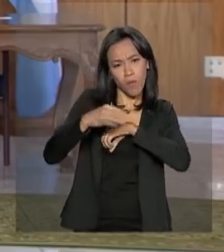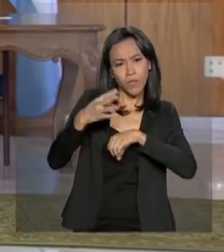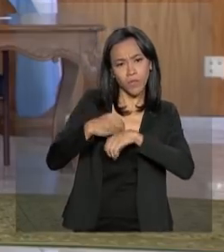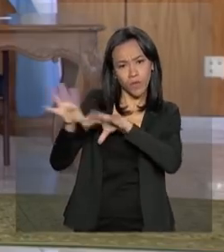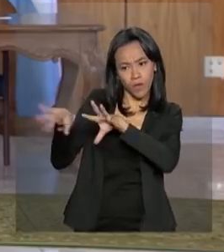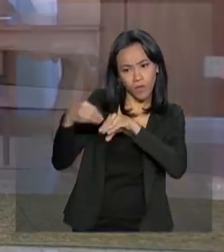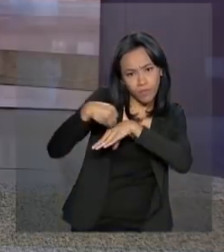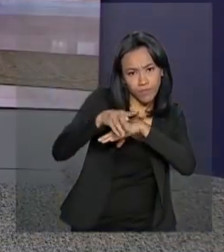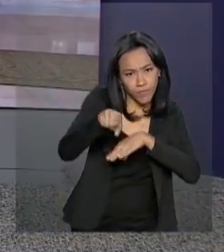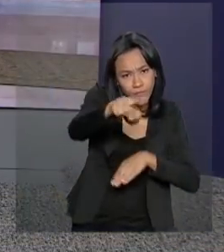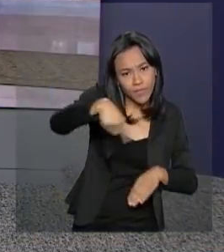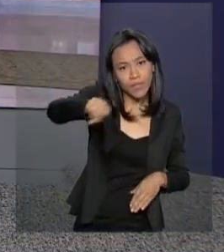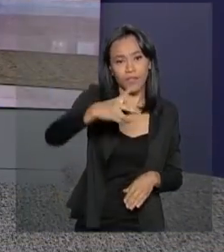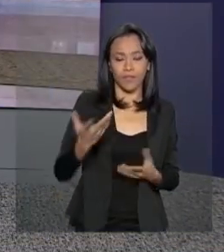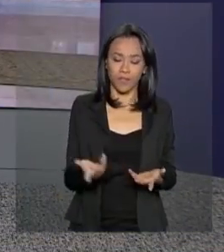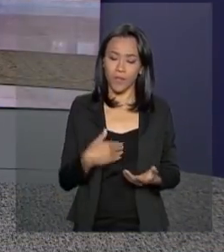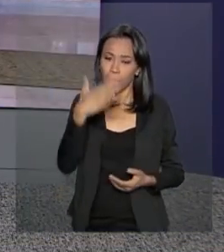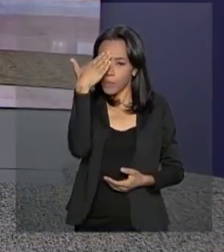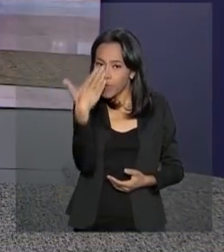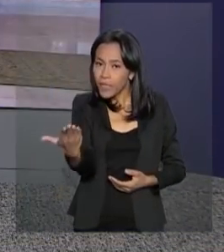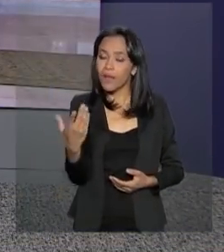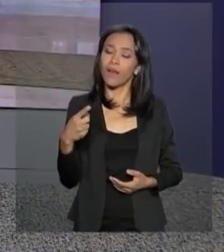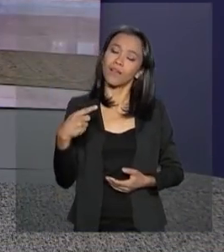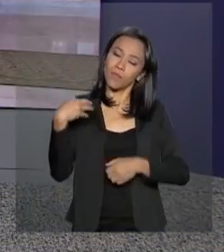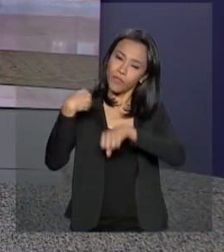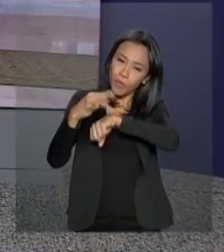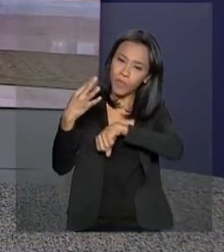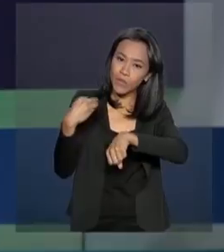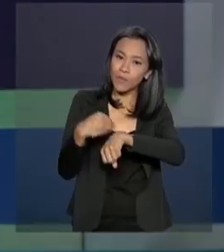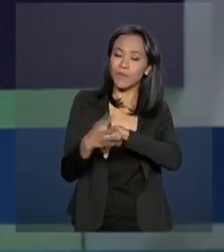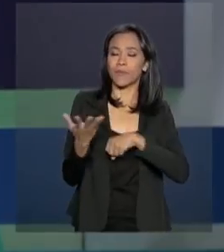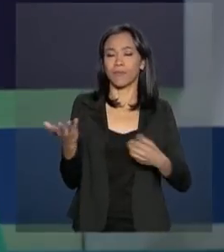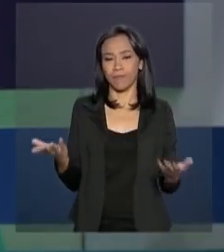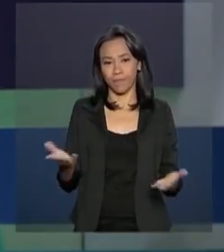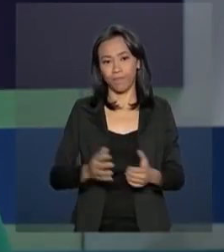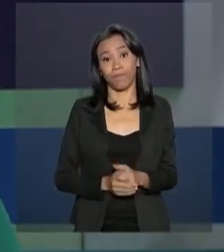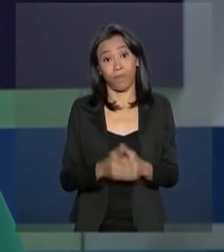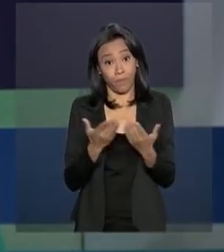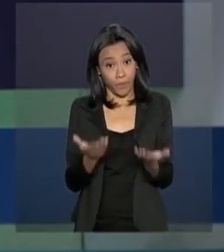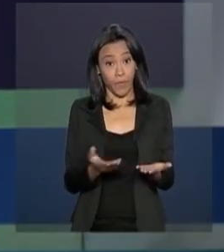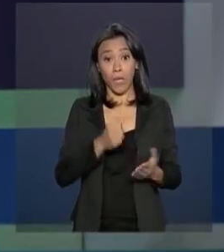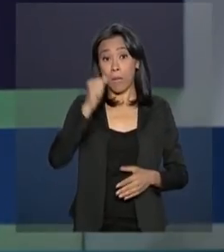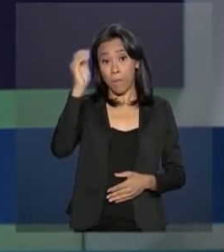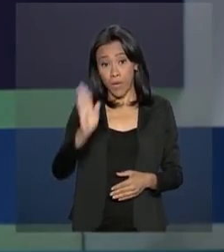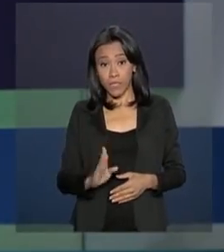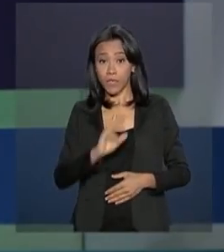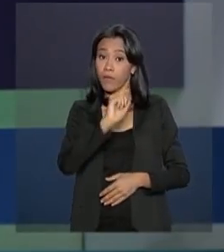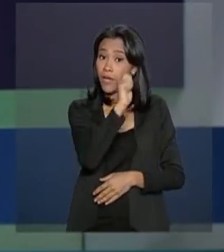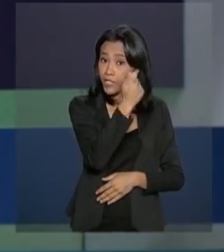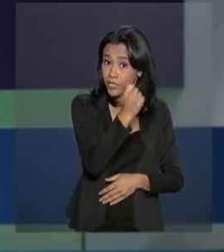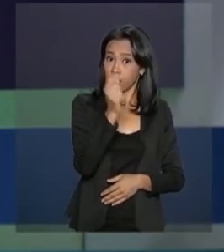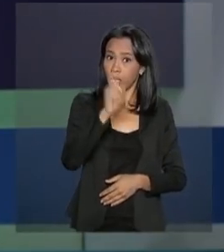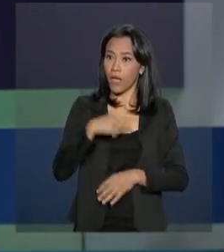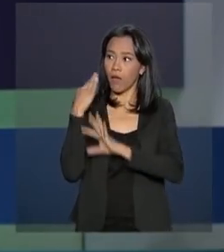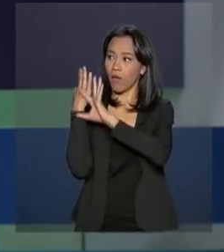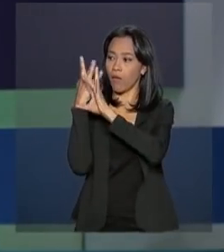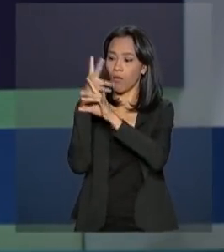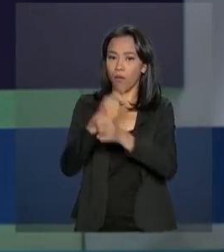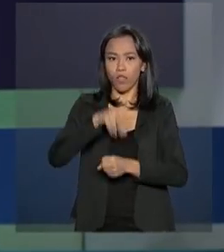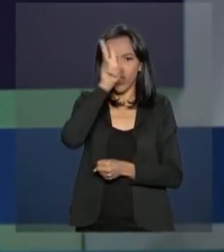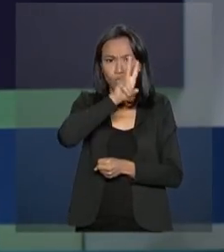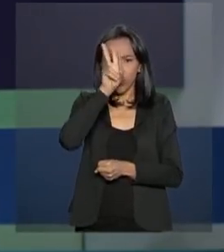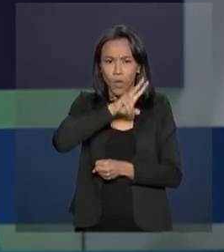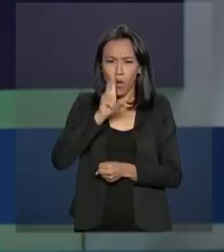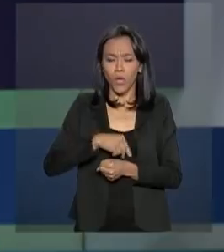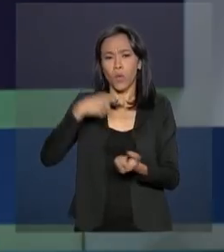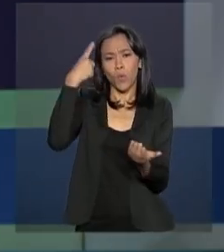daí, Renata. Obrigada, Luciana, pelas suas informações ao vivo. E olha, Brasil e Argentina são parceiros históricos. A